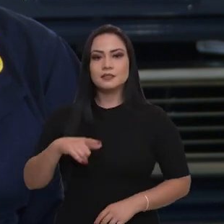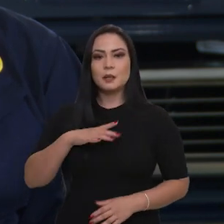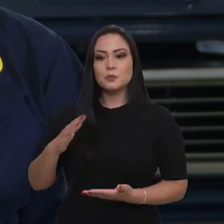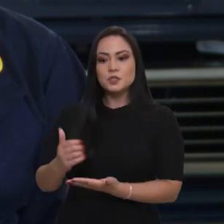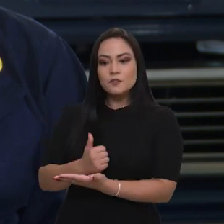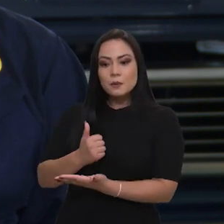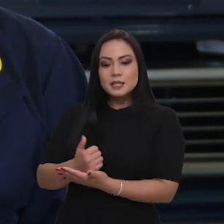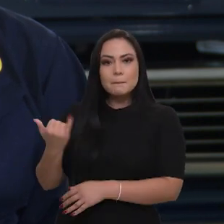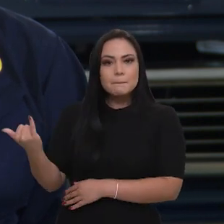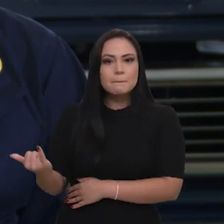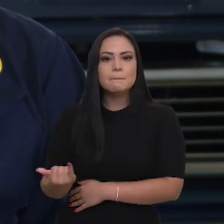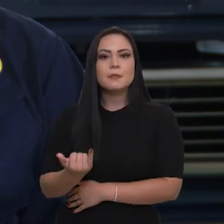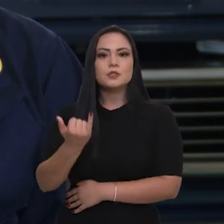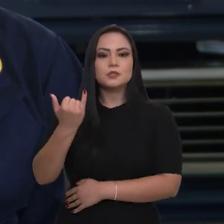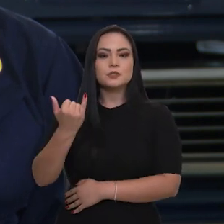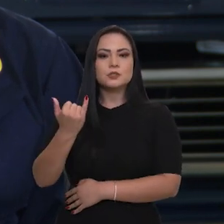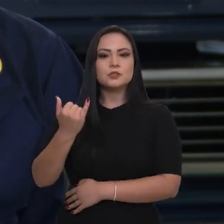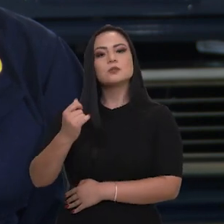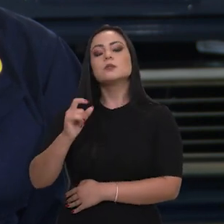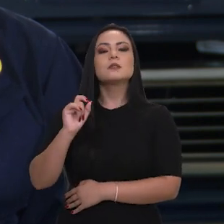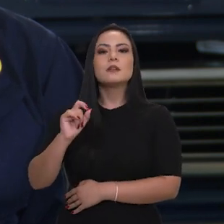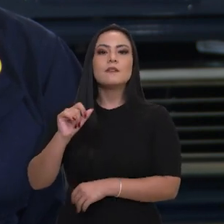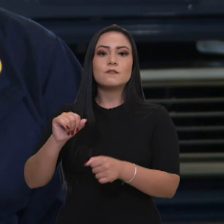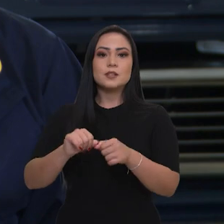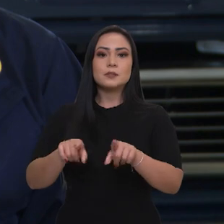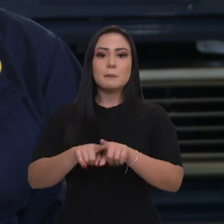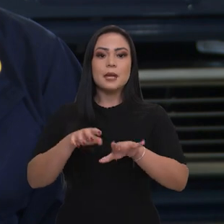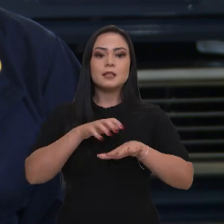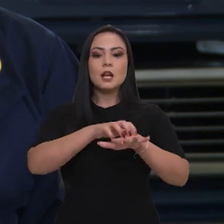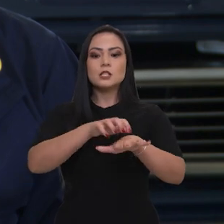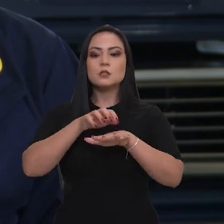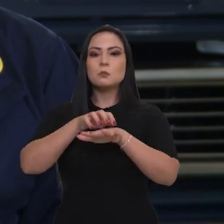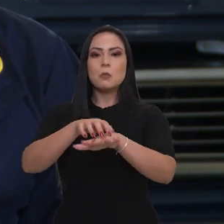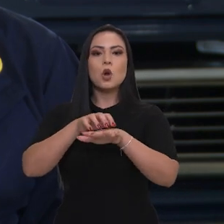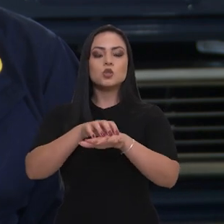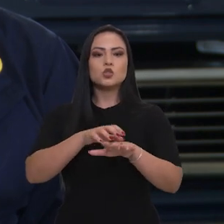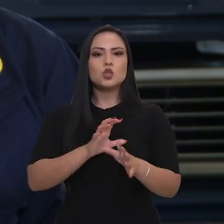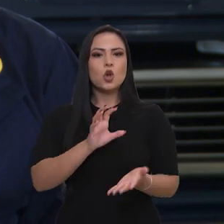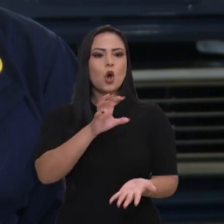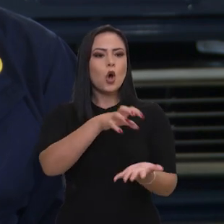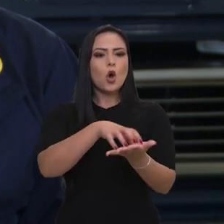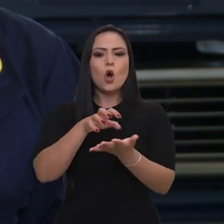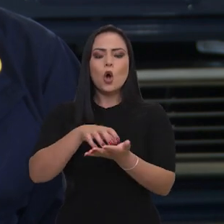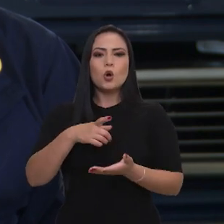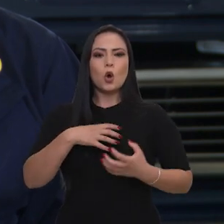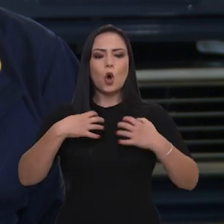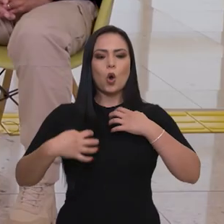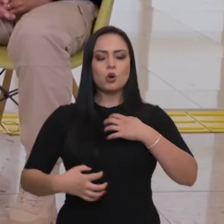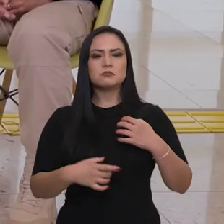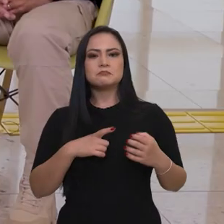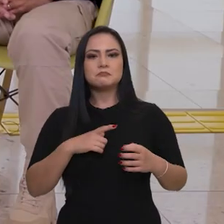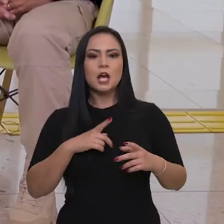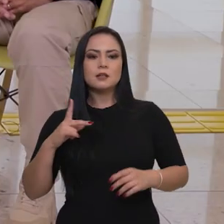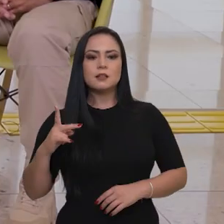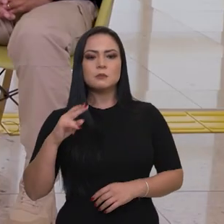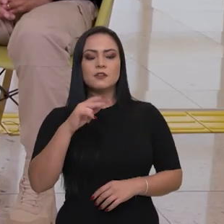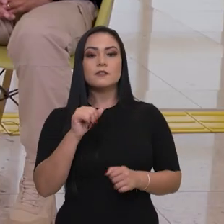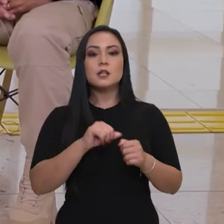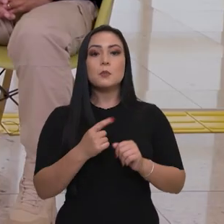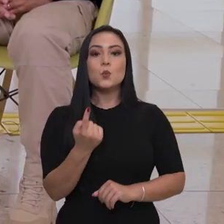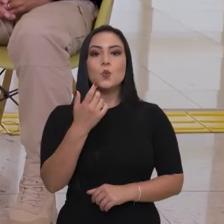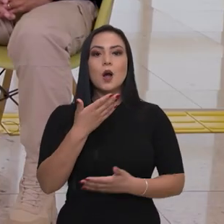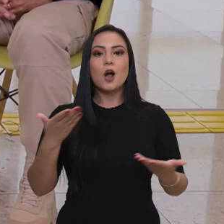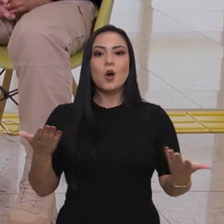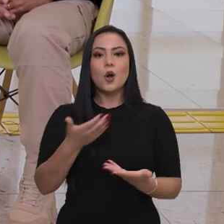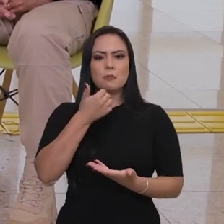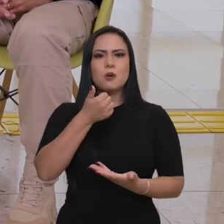fazemos também transporte de órgãos para transplante. Fizemos um agora muito bom em São Paulo, porque o projeto